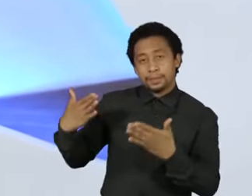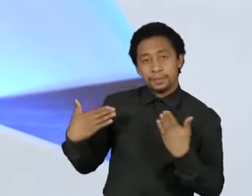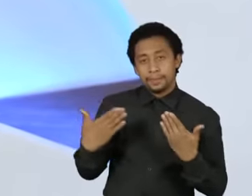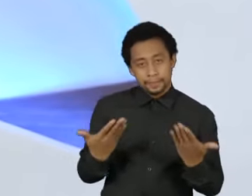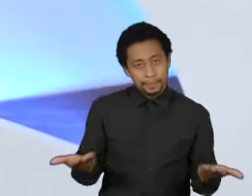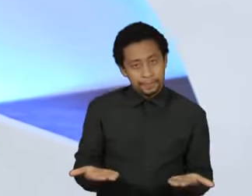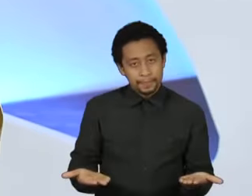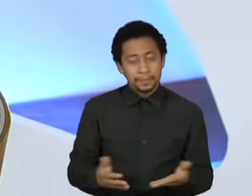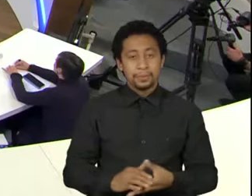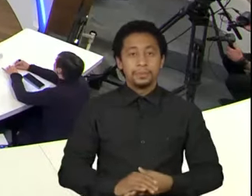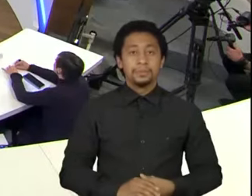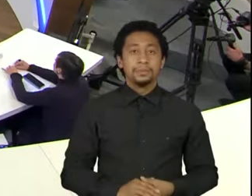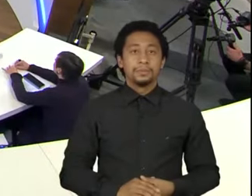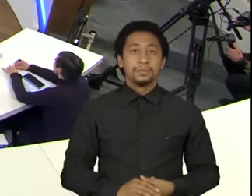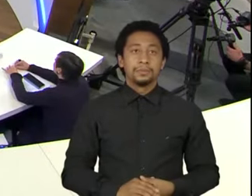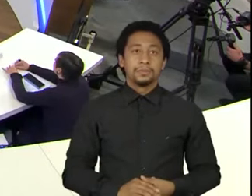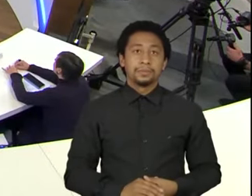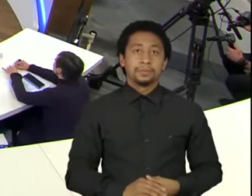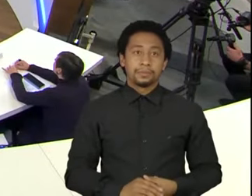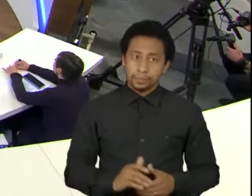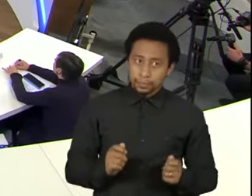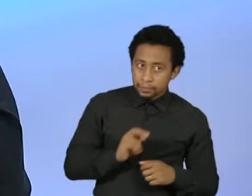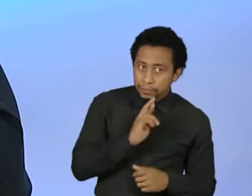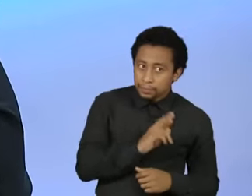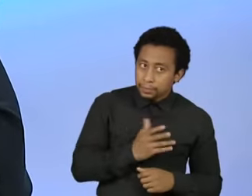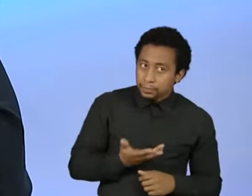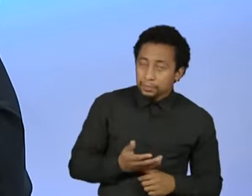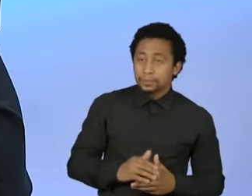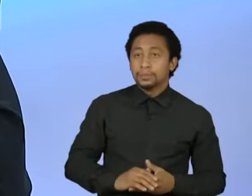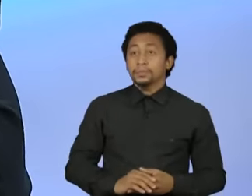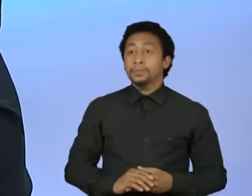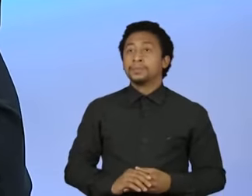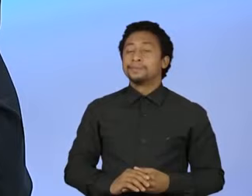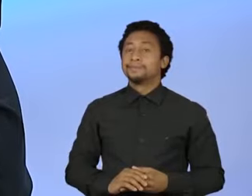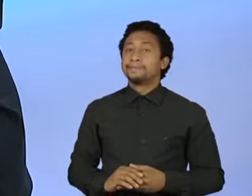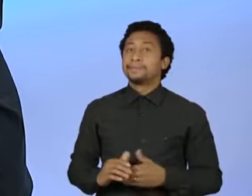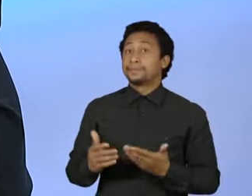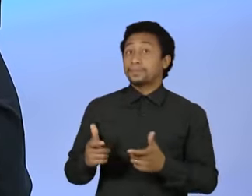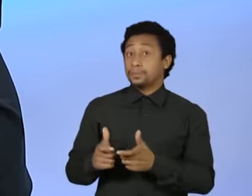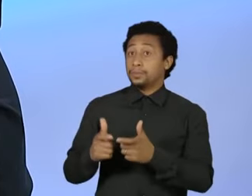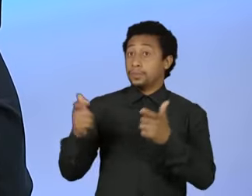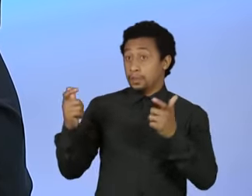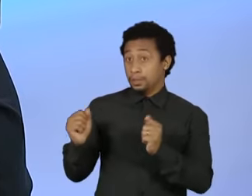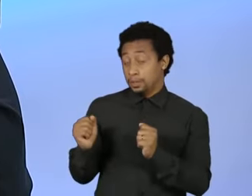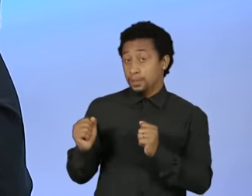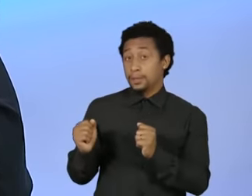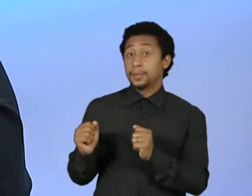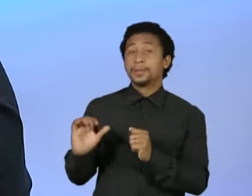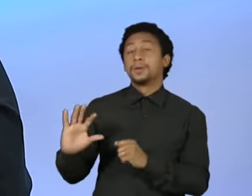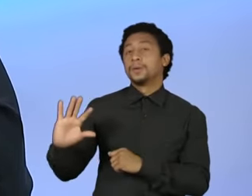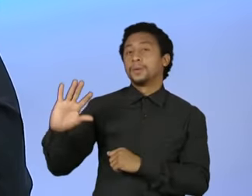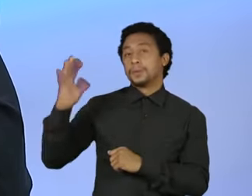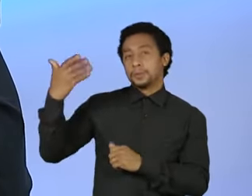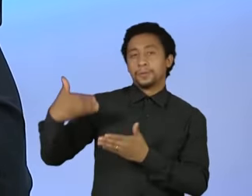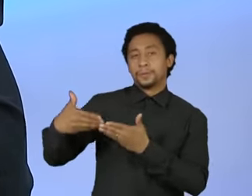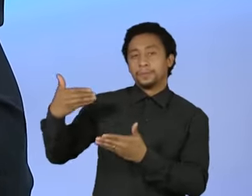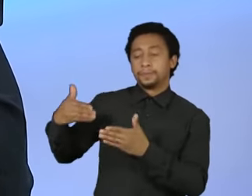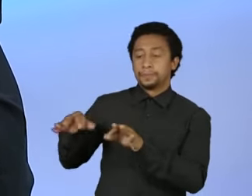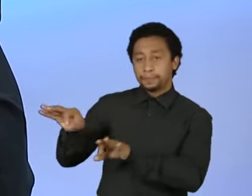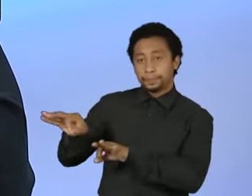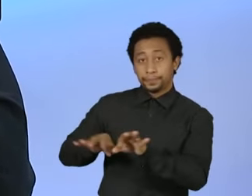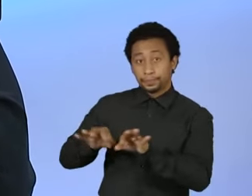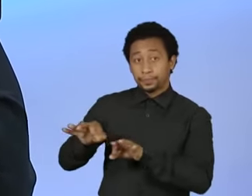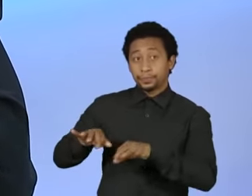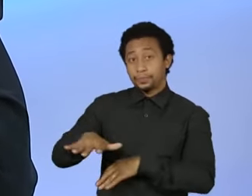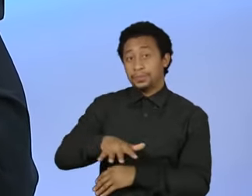hoje. Não sei se... Governador, boa parte dos problemas que o senhor apontou nos rearranjos recentes em projetos, programas públicos,